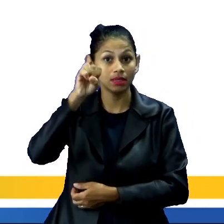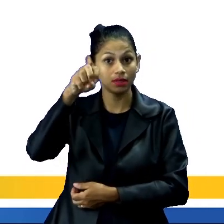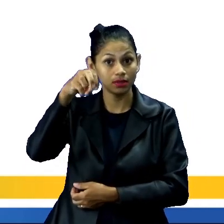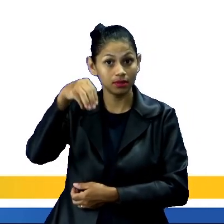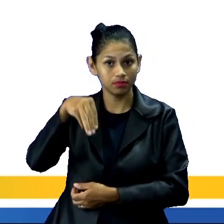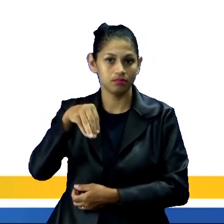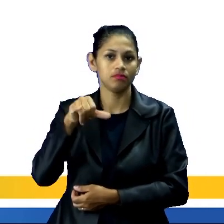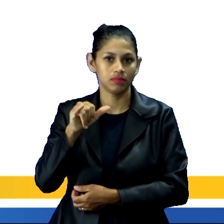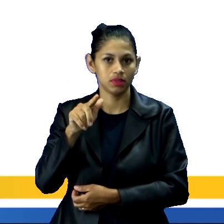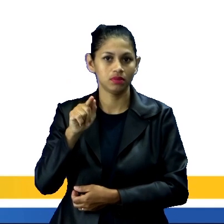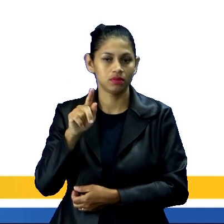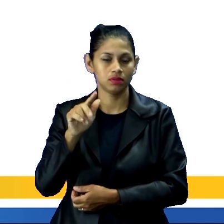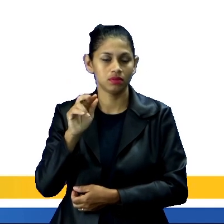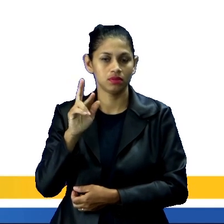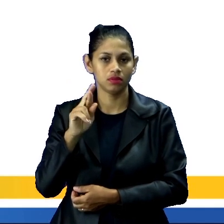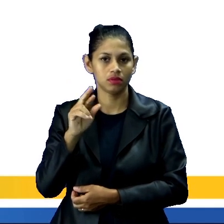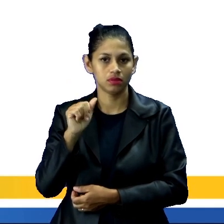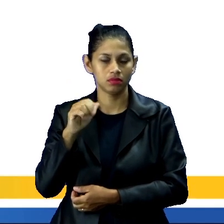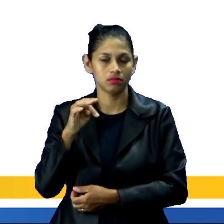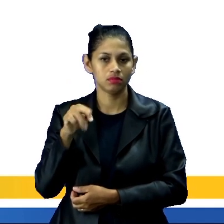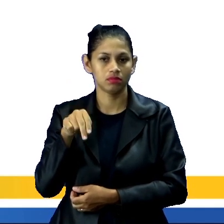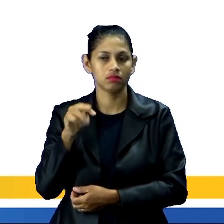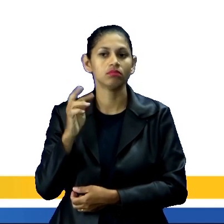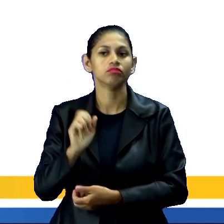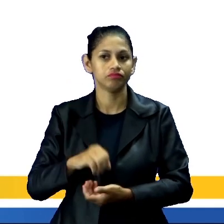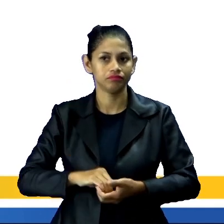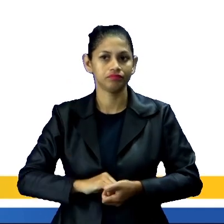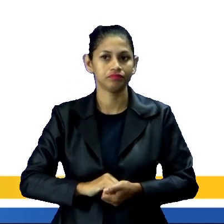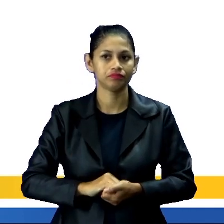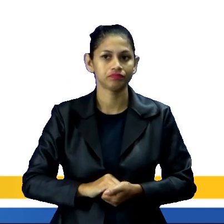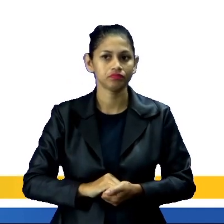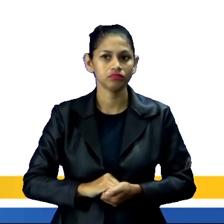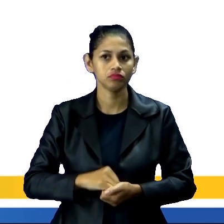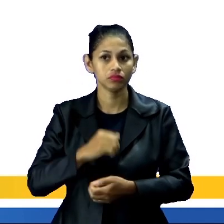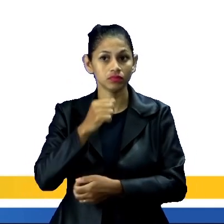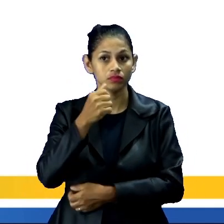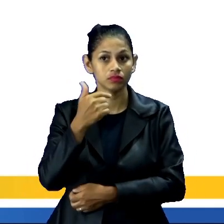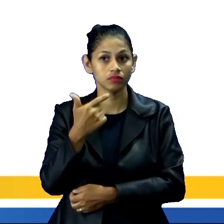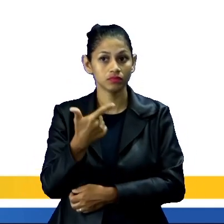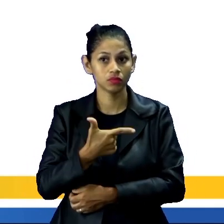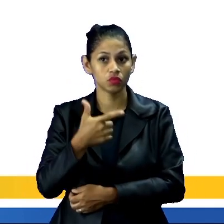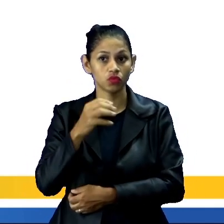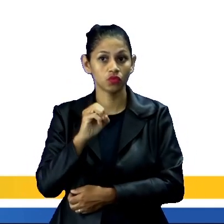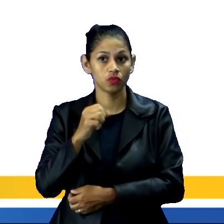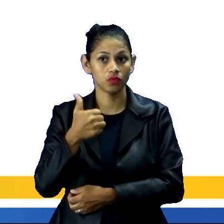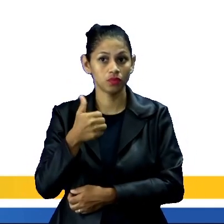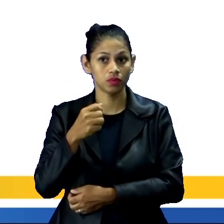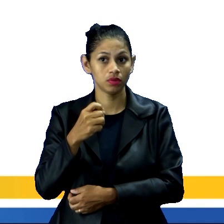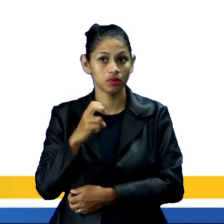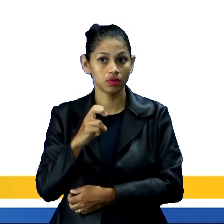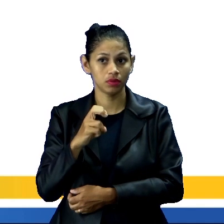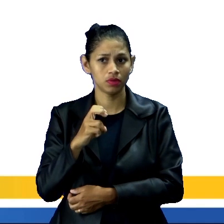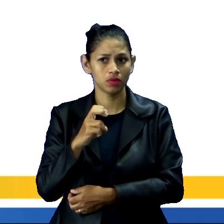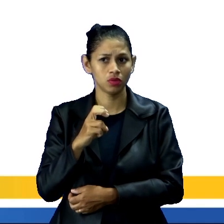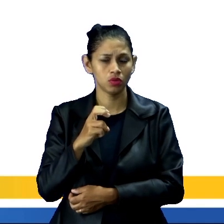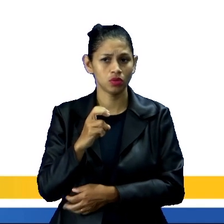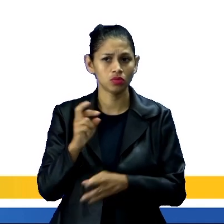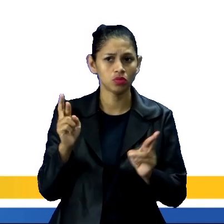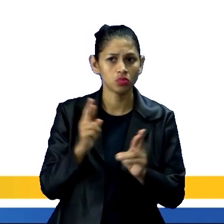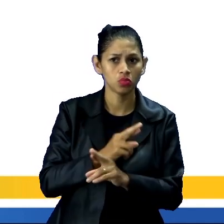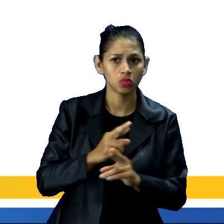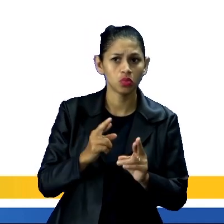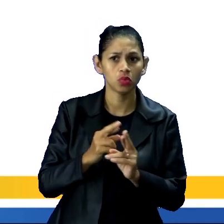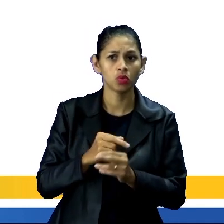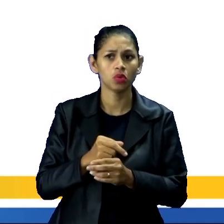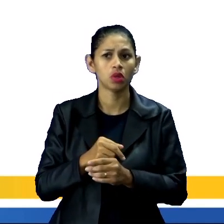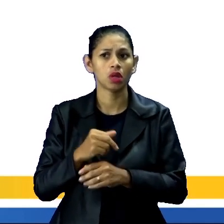Porque saíram daqui. Então, em 2015, continuando aí o texto, Em 2015, de acordo com estimativas do governo do